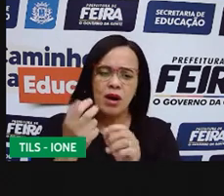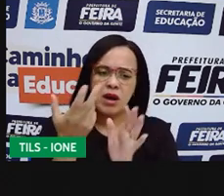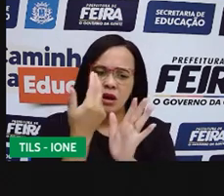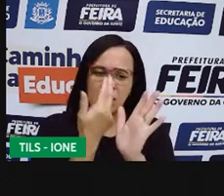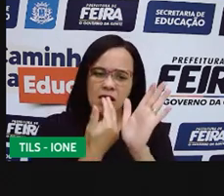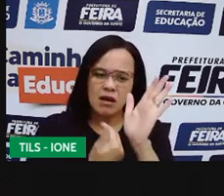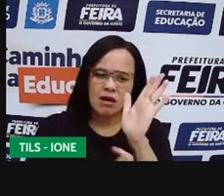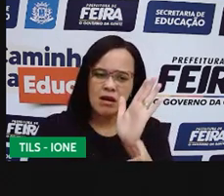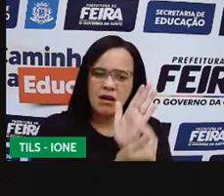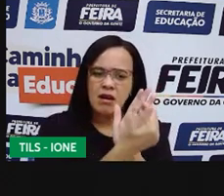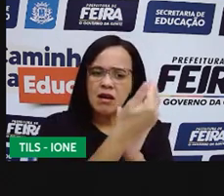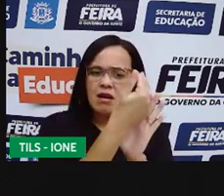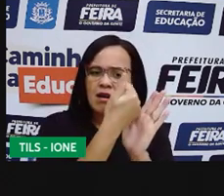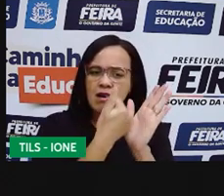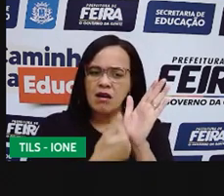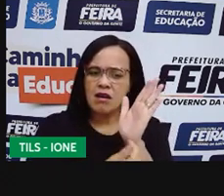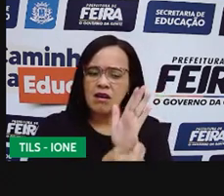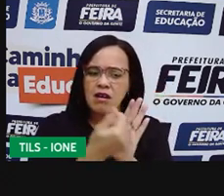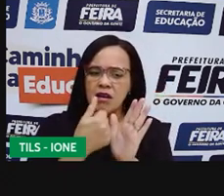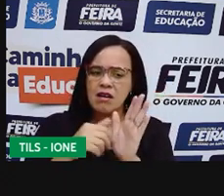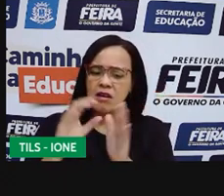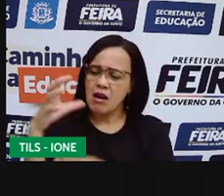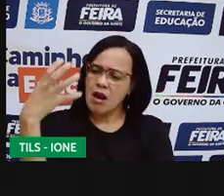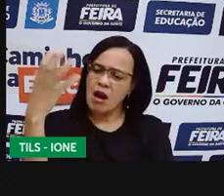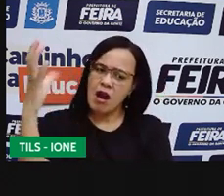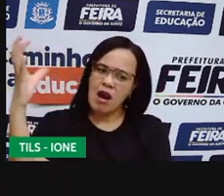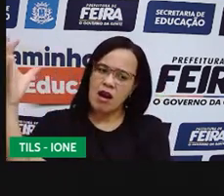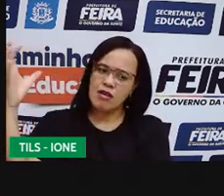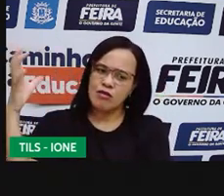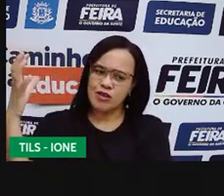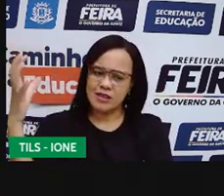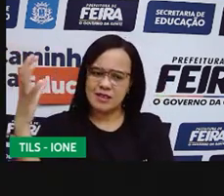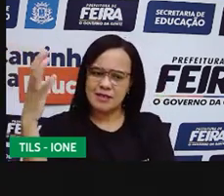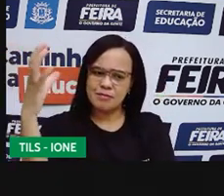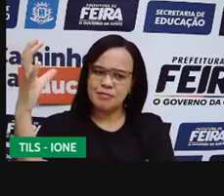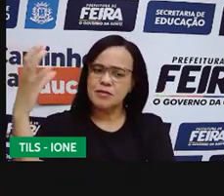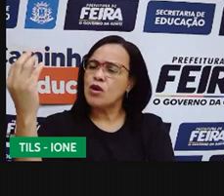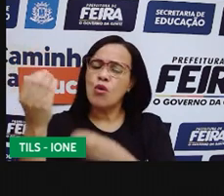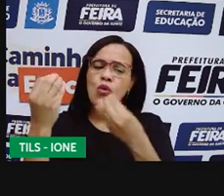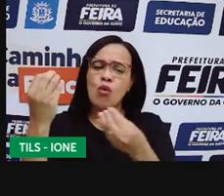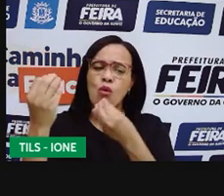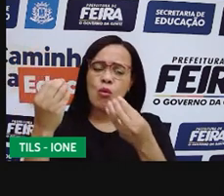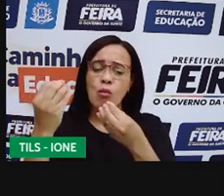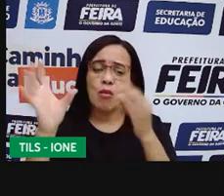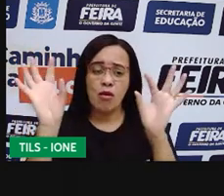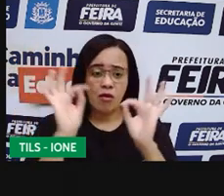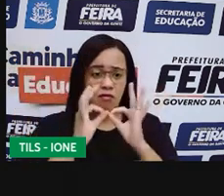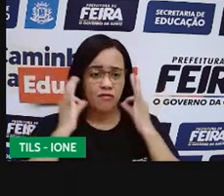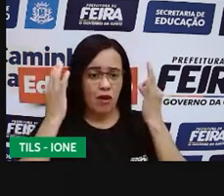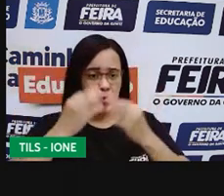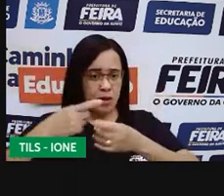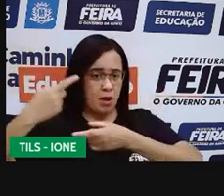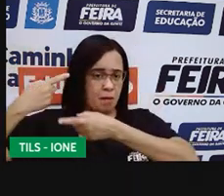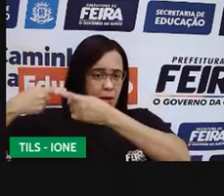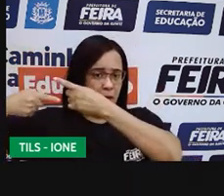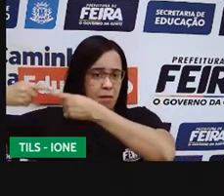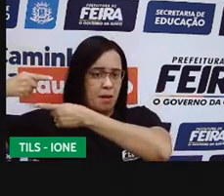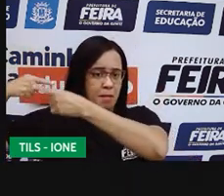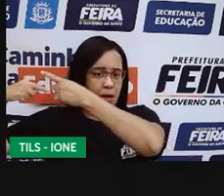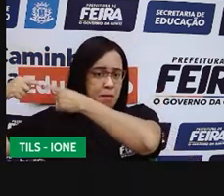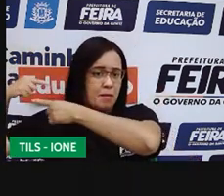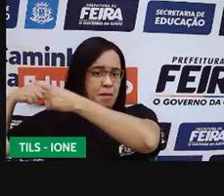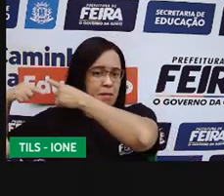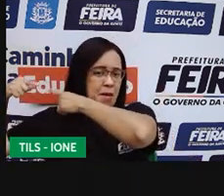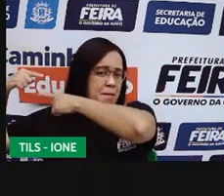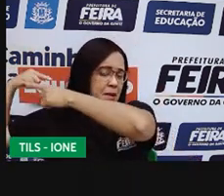vendo do descendente, do membro familiar mais velho da família para o mais novo.